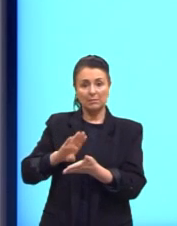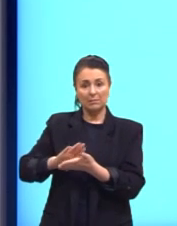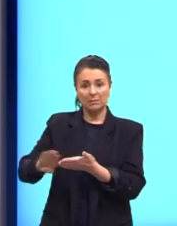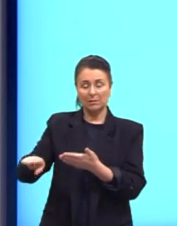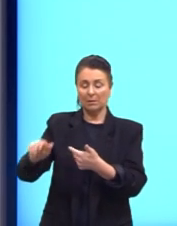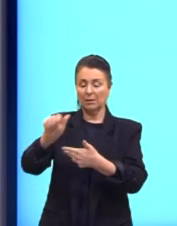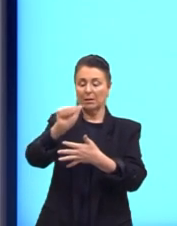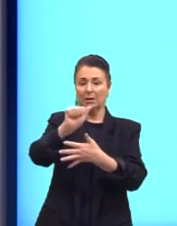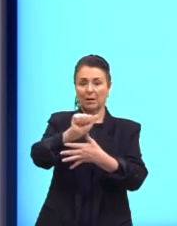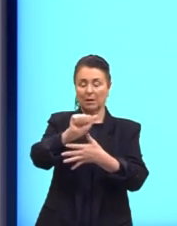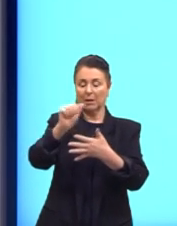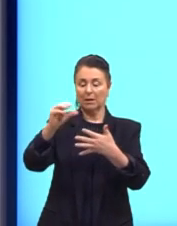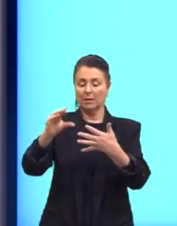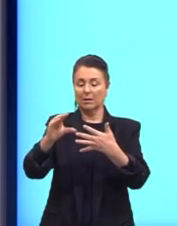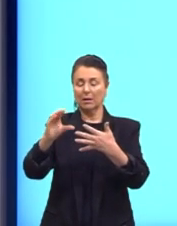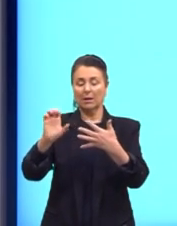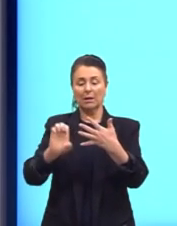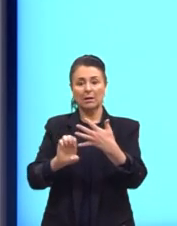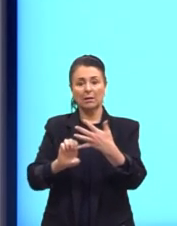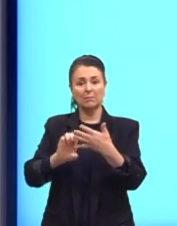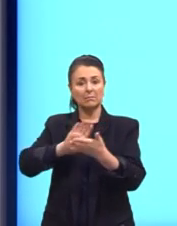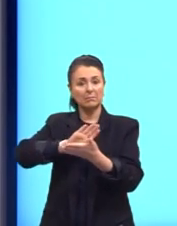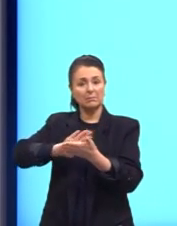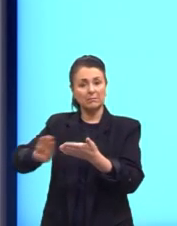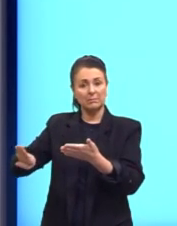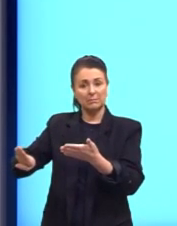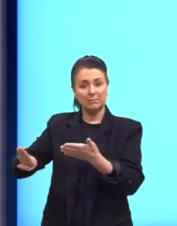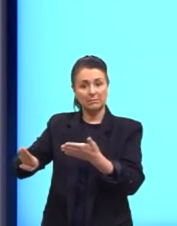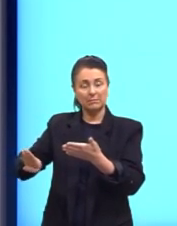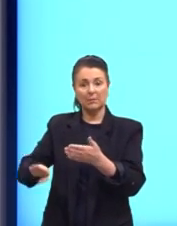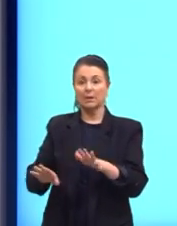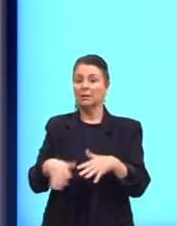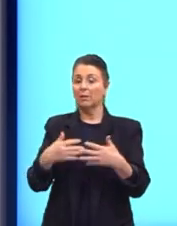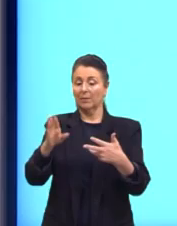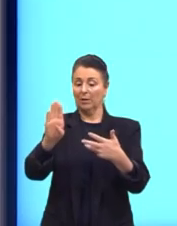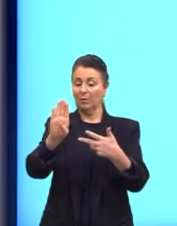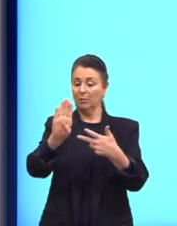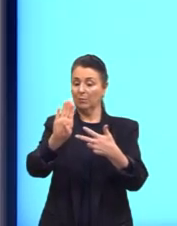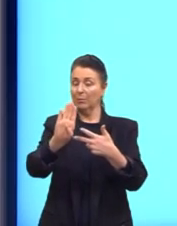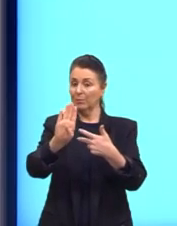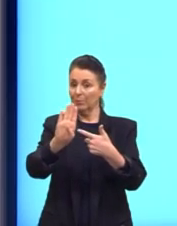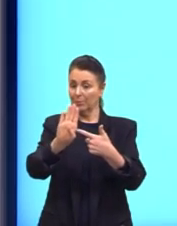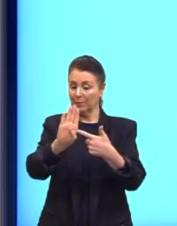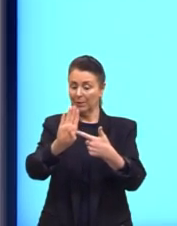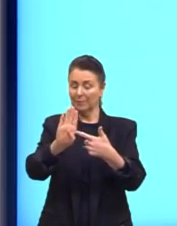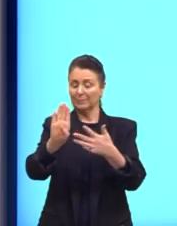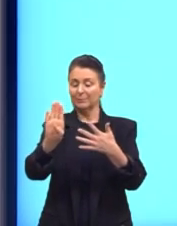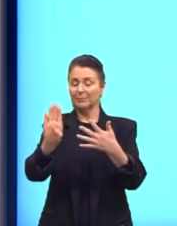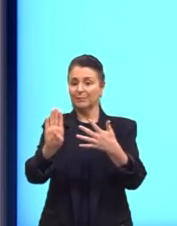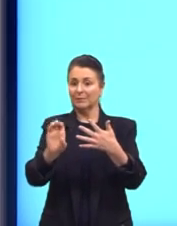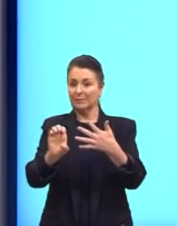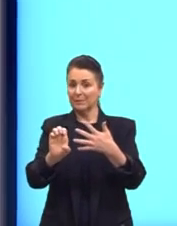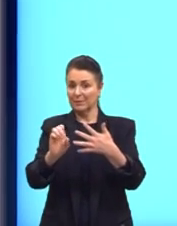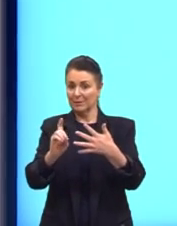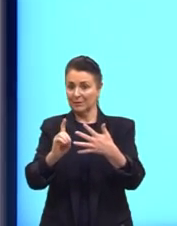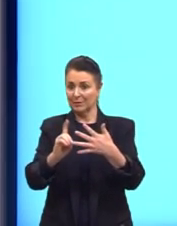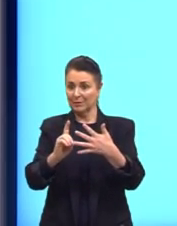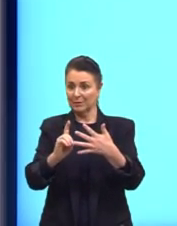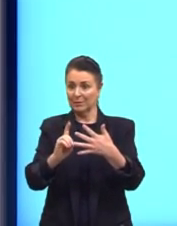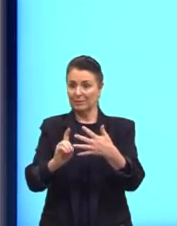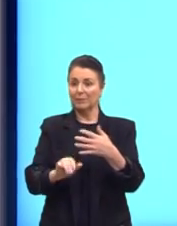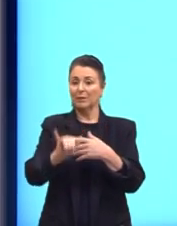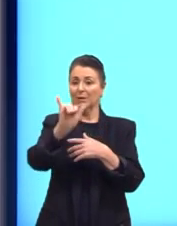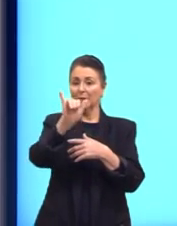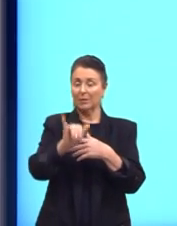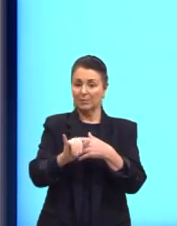A, C e E, foram eliminadas. Resta, então, duas alternativas. A primeira, Y é igual